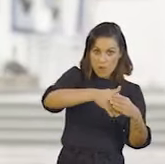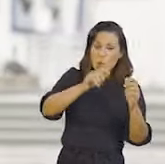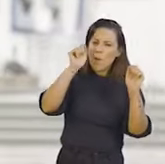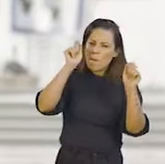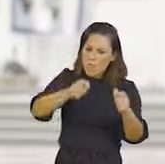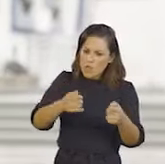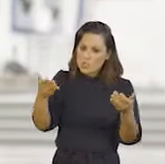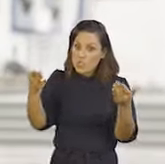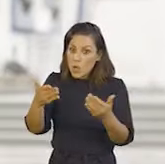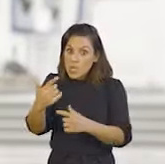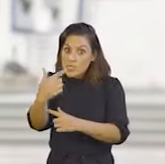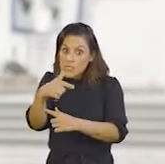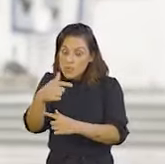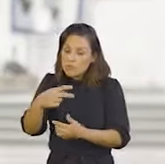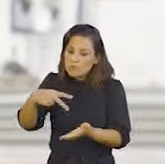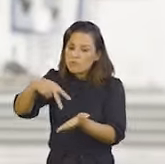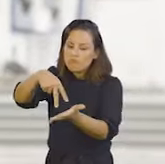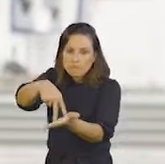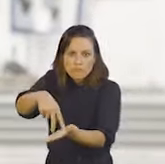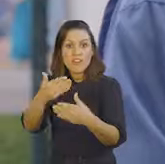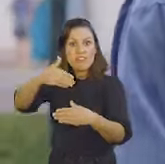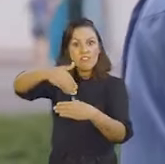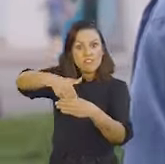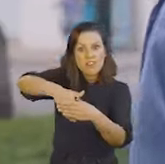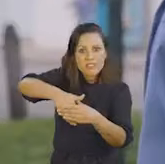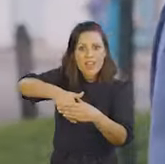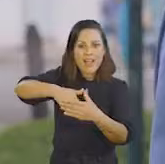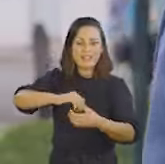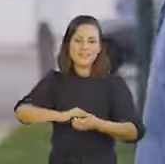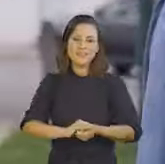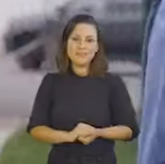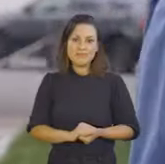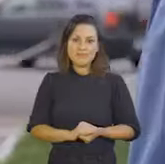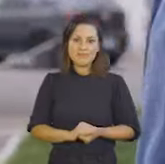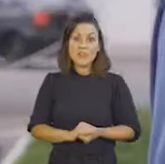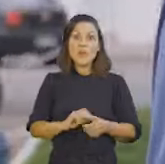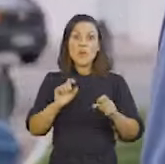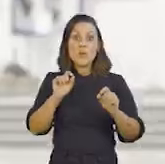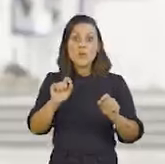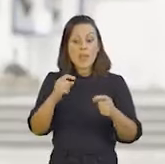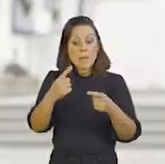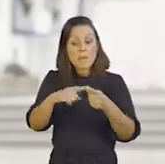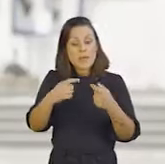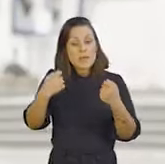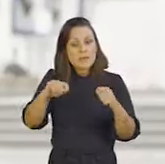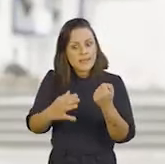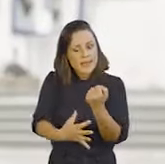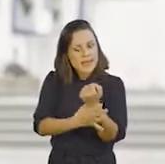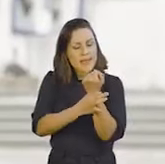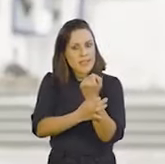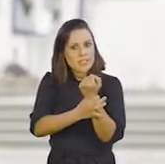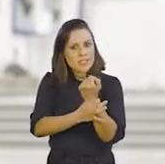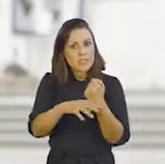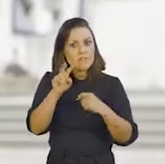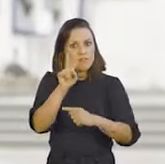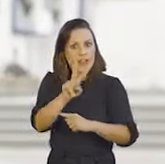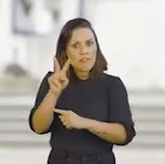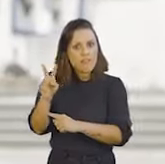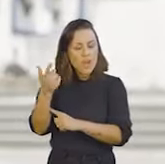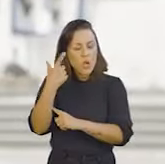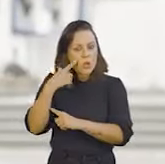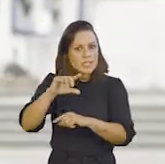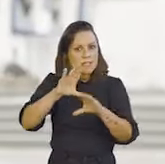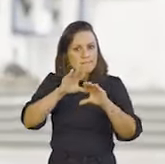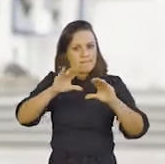turno, compareçam no segundo turno. Leve seu amigo, seu vizinho, seu parente pra votar. Pra garantir a